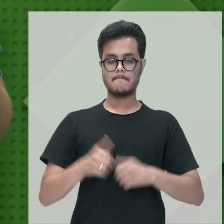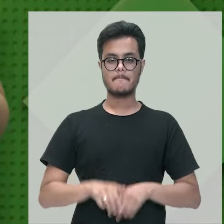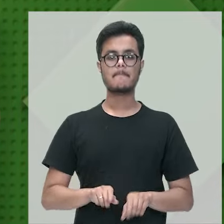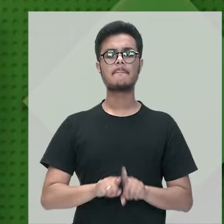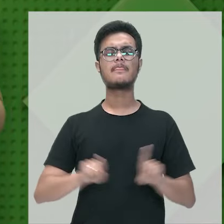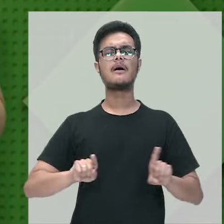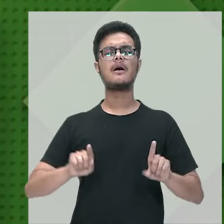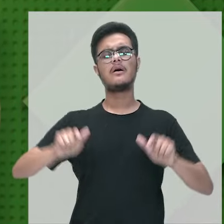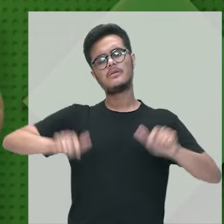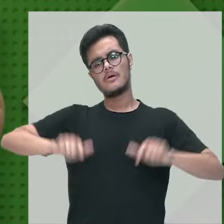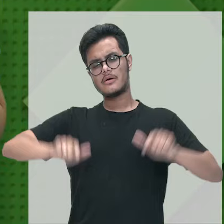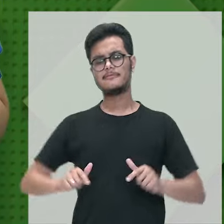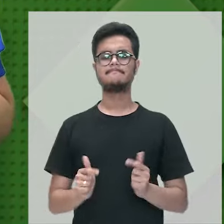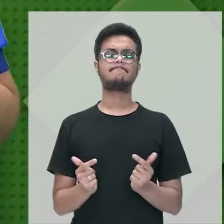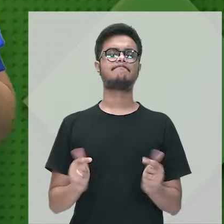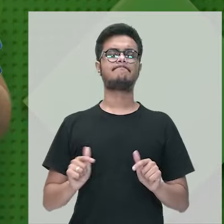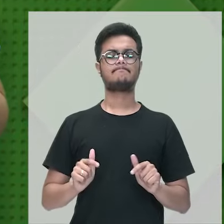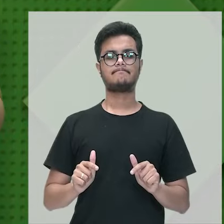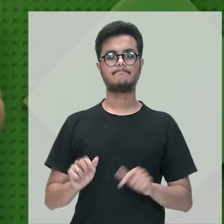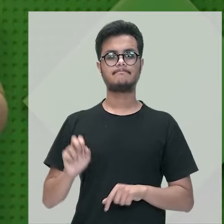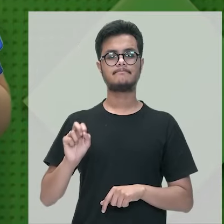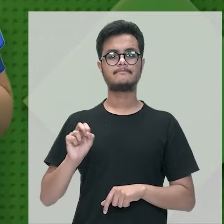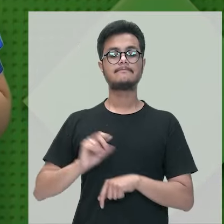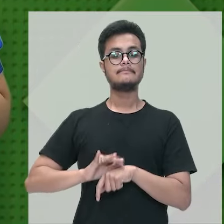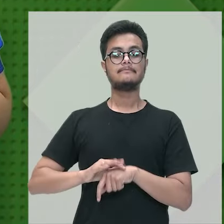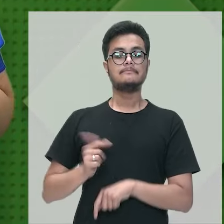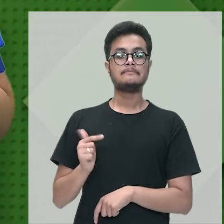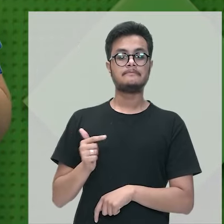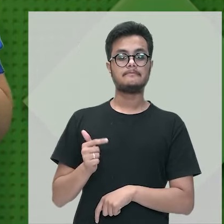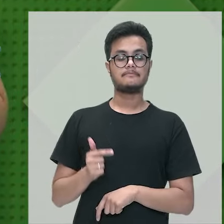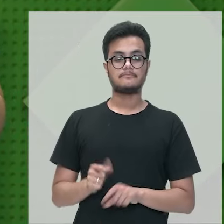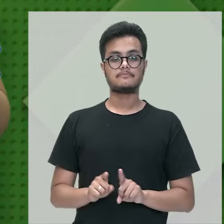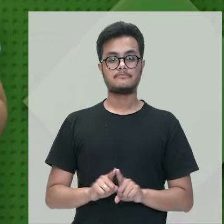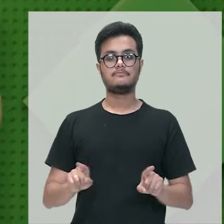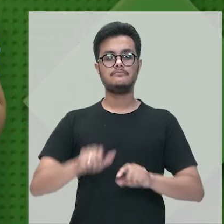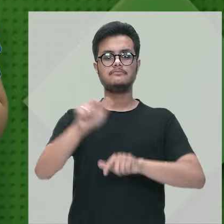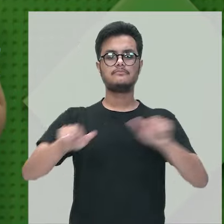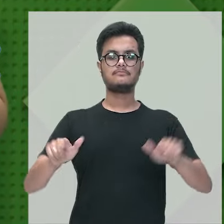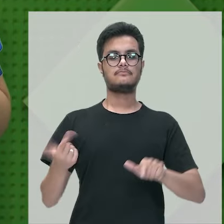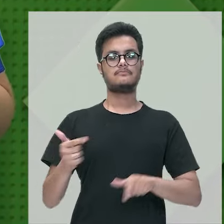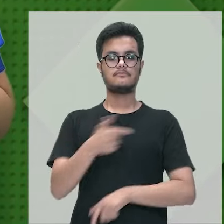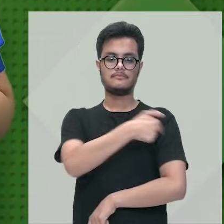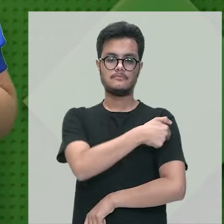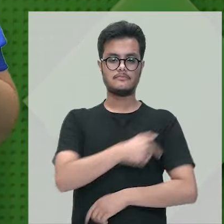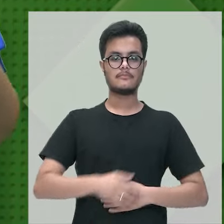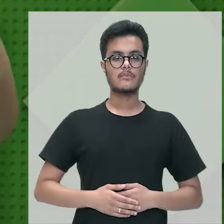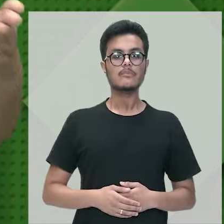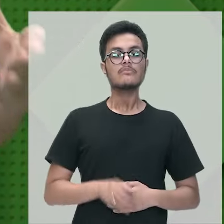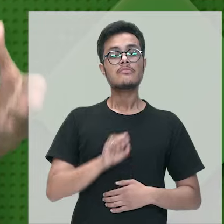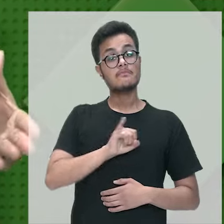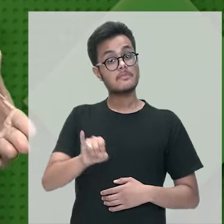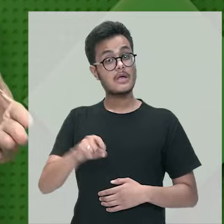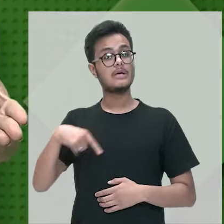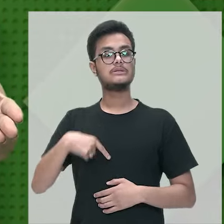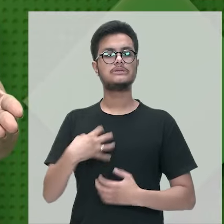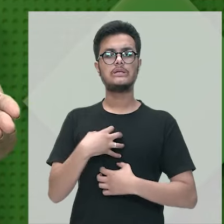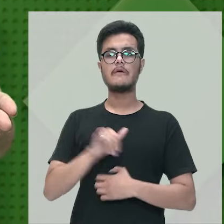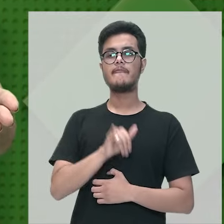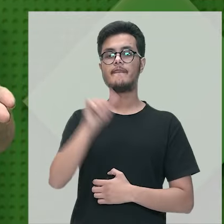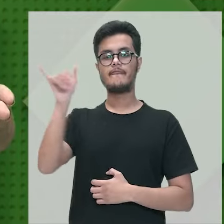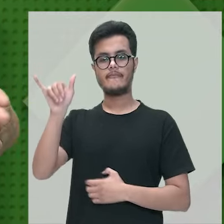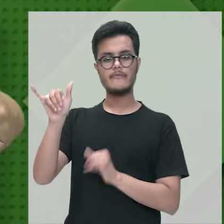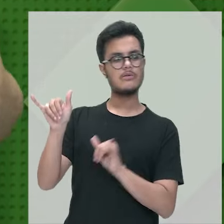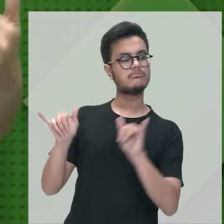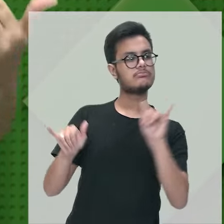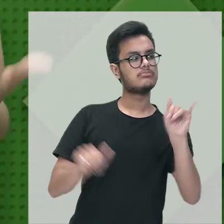Mas existem áreas onde essa doença não é endêmica e que as pessoas não vão receber a vacina. E se caso elas viajem para